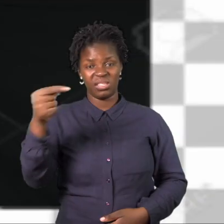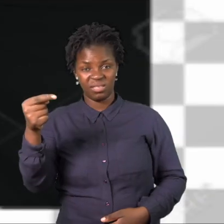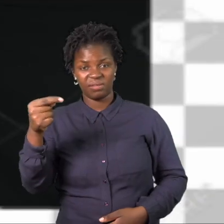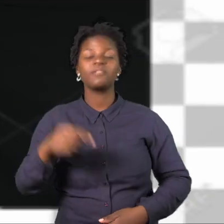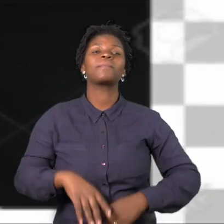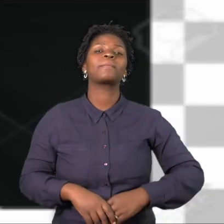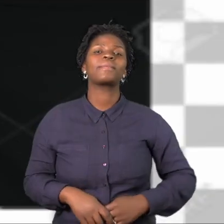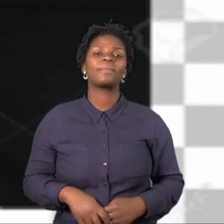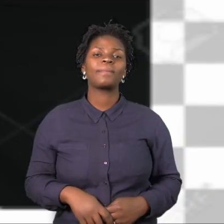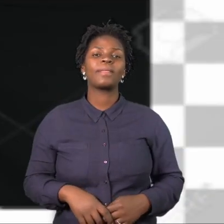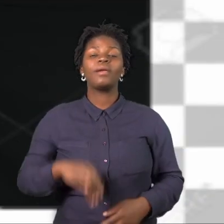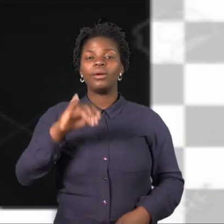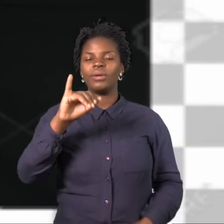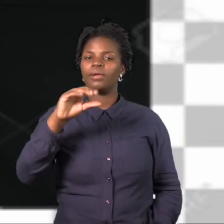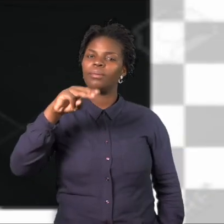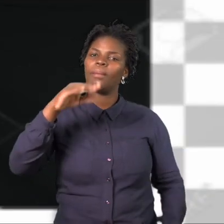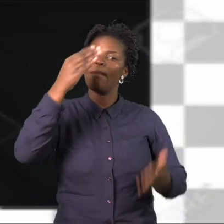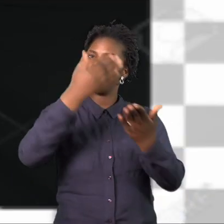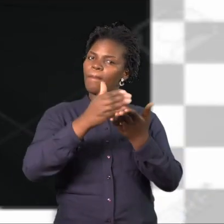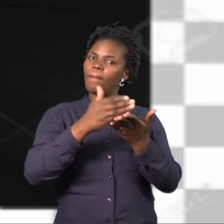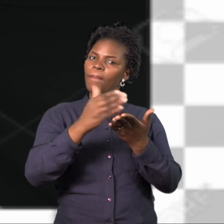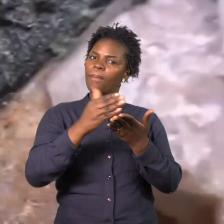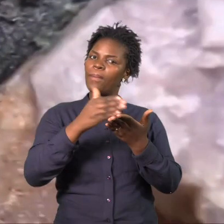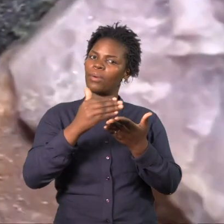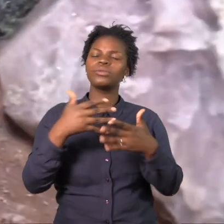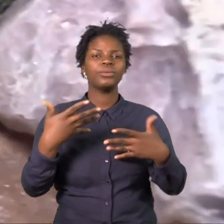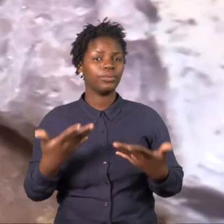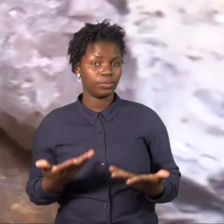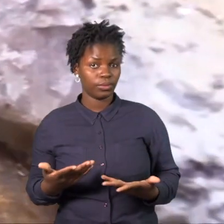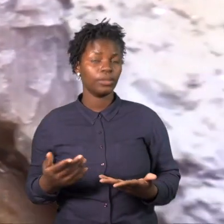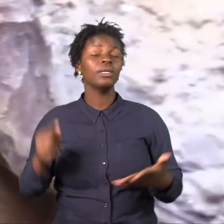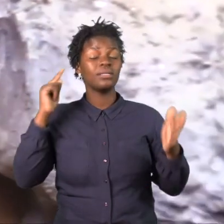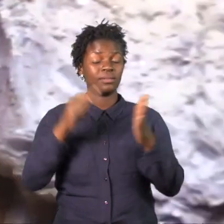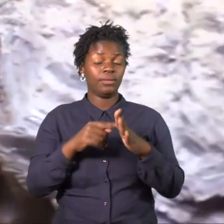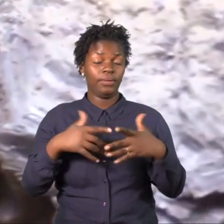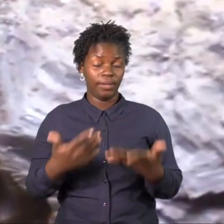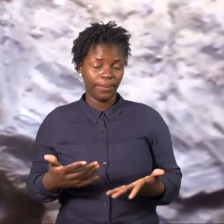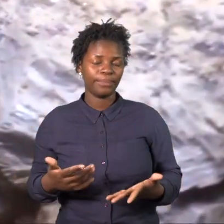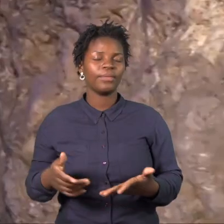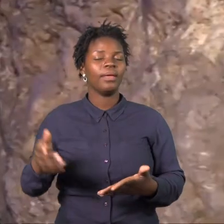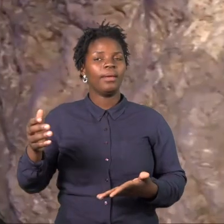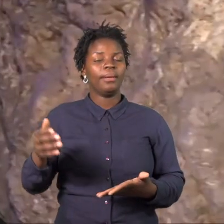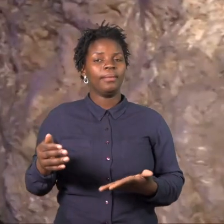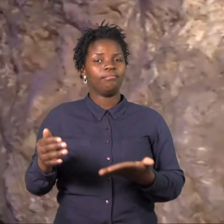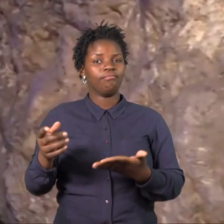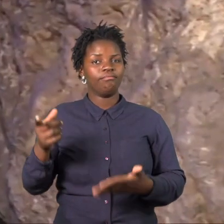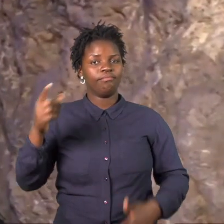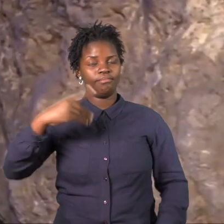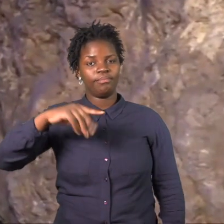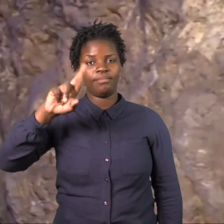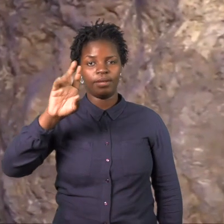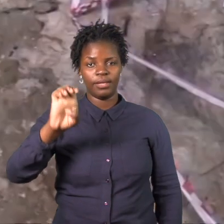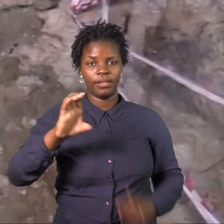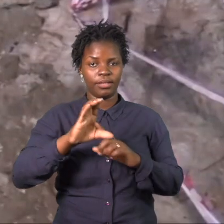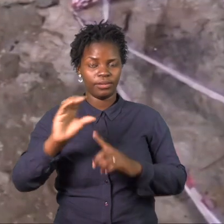efetiva da quantidade dos minérios nos locais de produção e exportação, isto é, para reduzir o